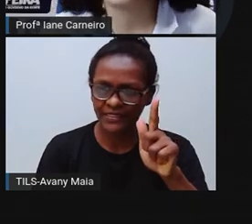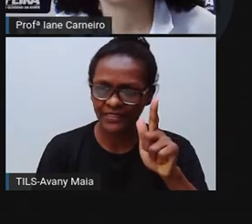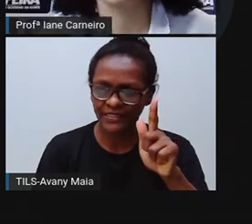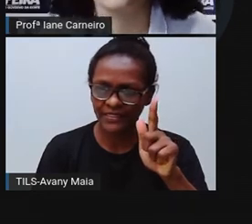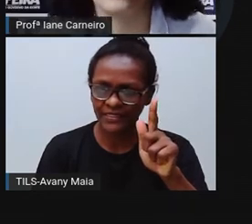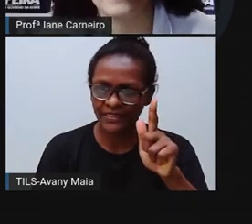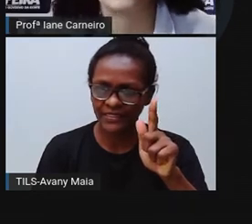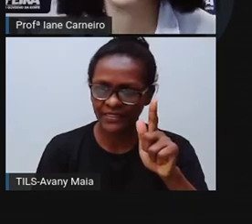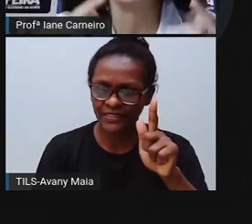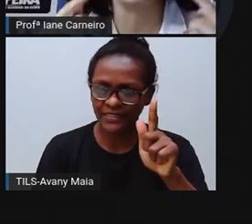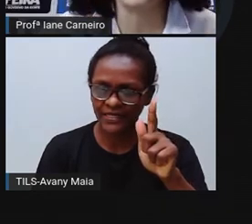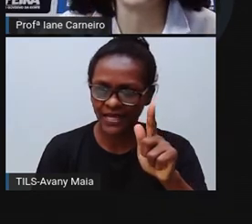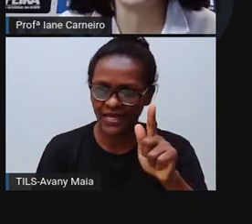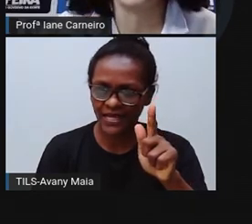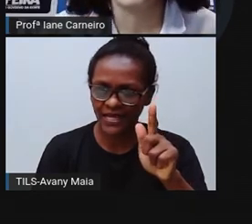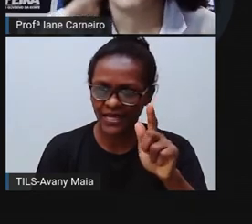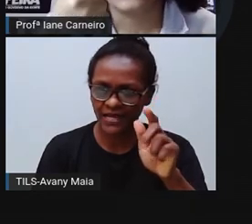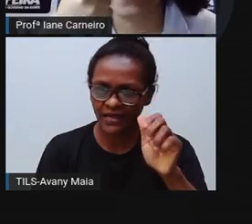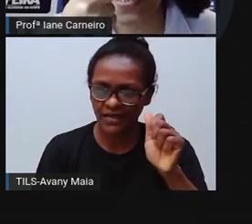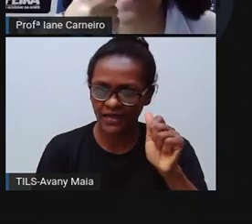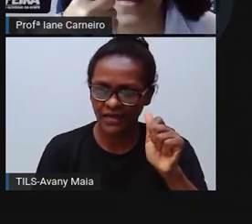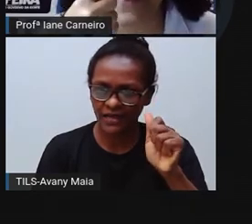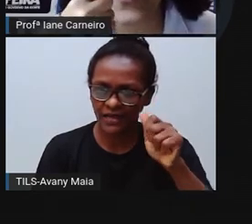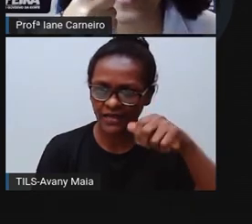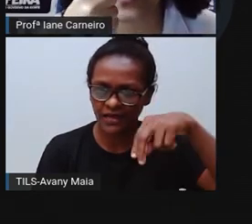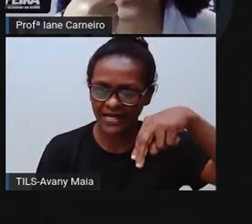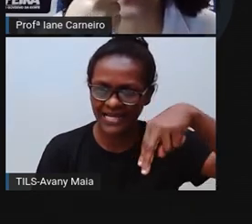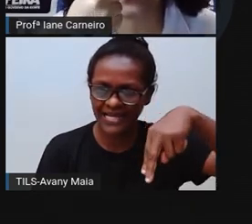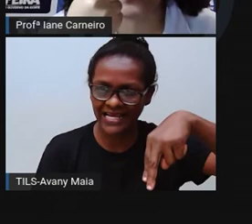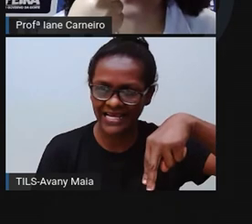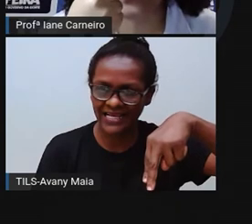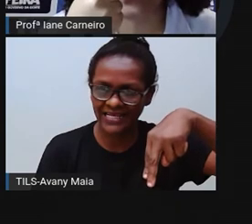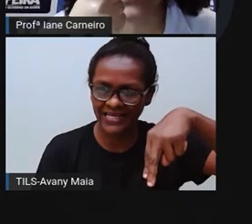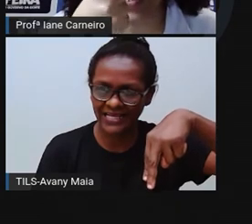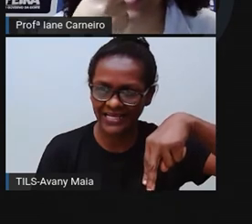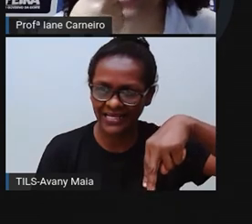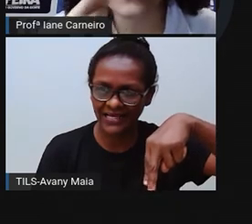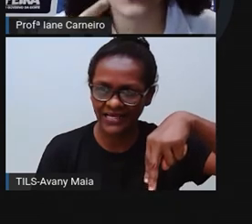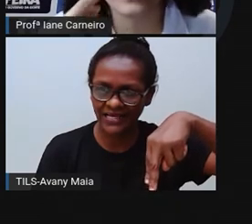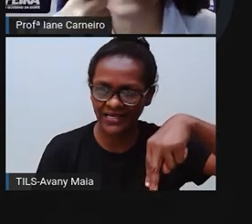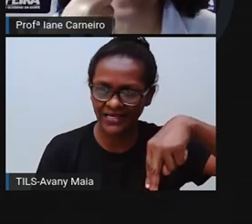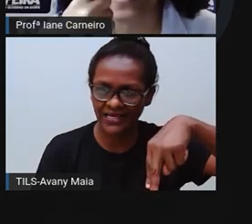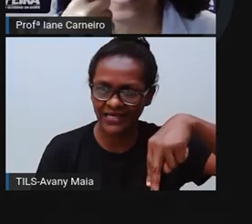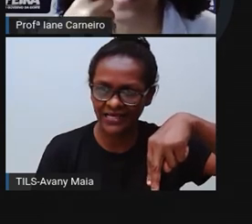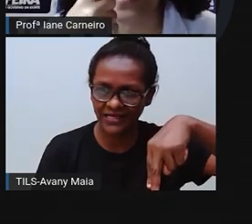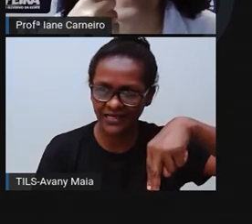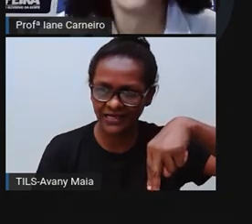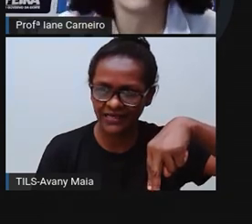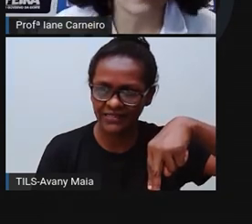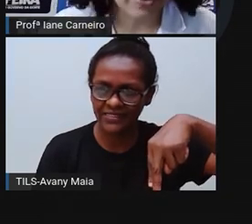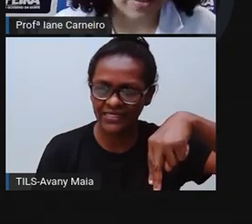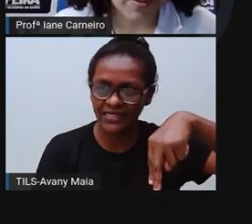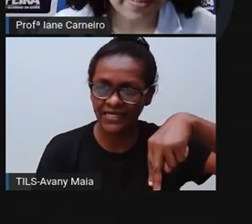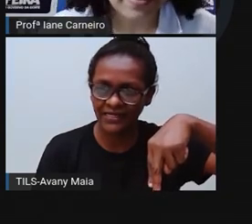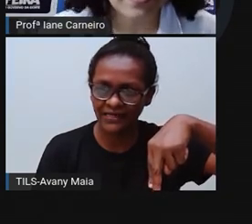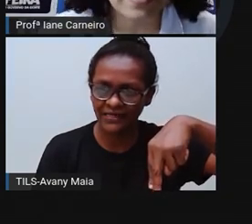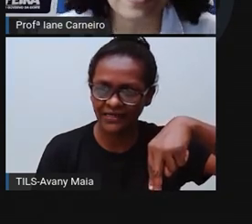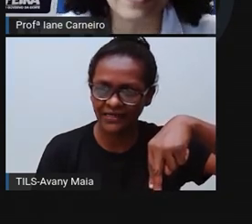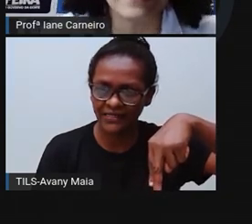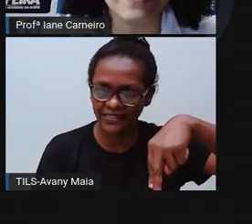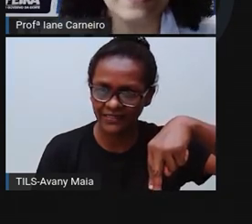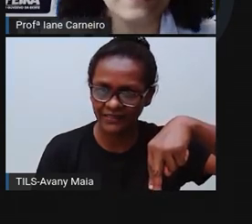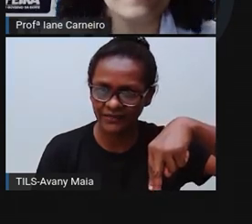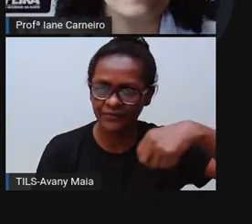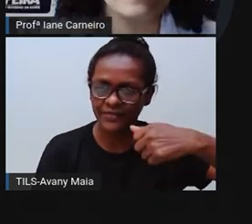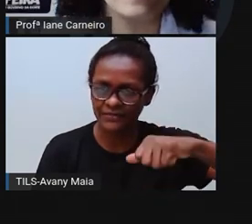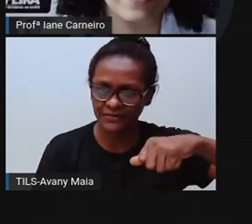Não é Gagorra. É Gan. Lembra pra fazer o som do narizinho, Gan. A gente tem que botar a